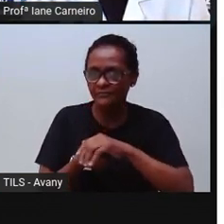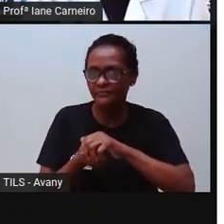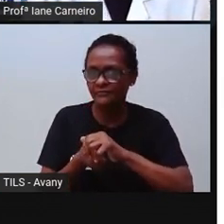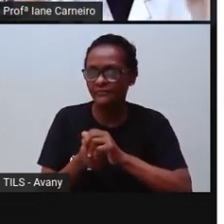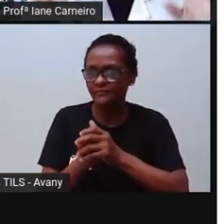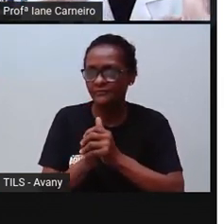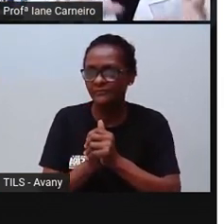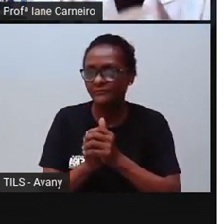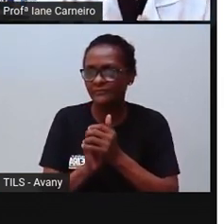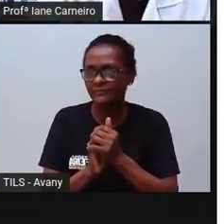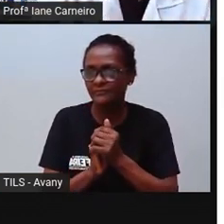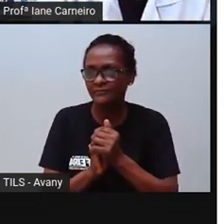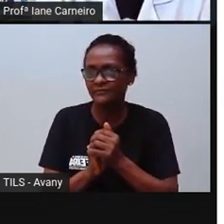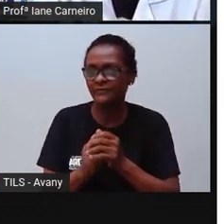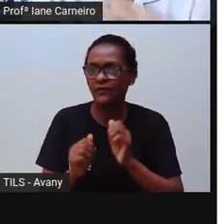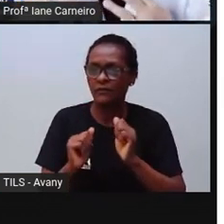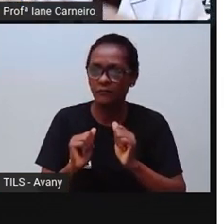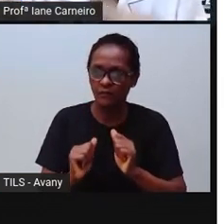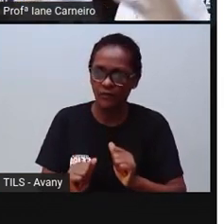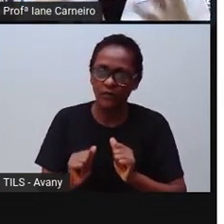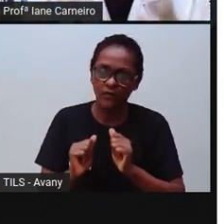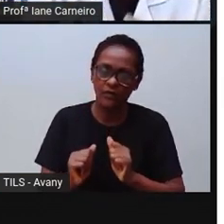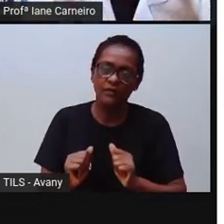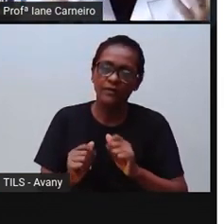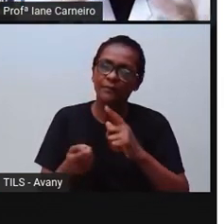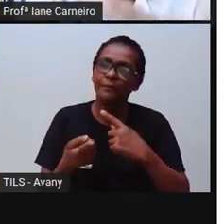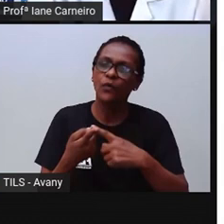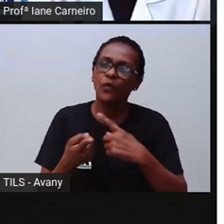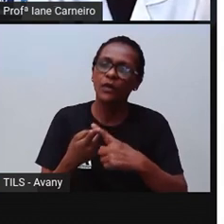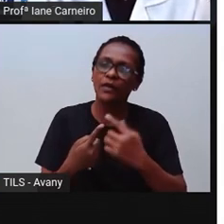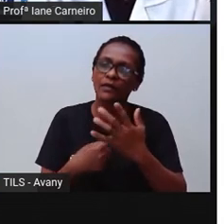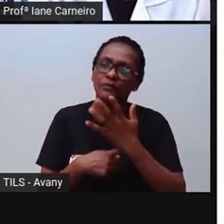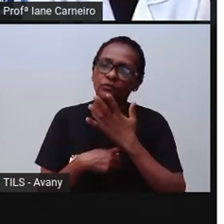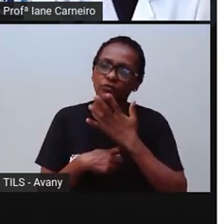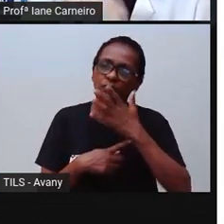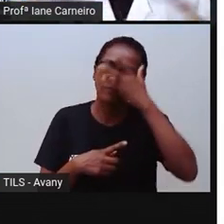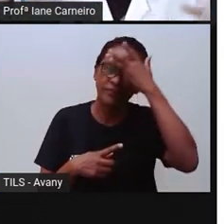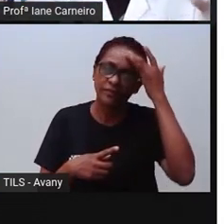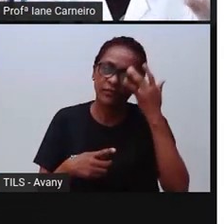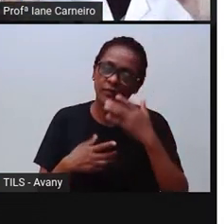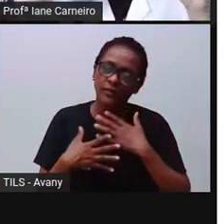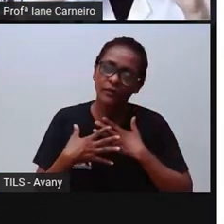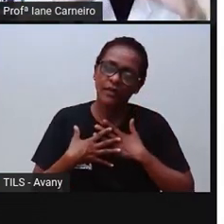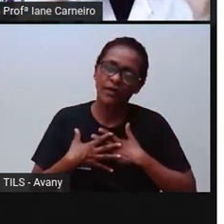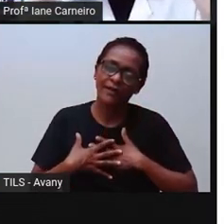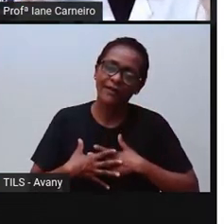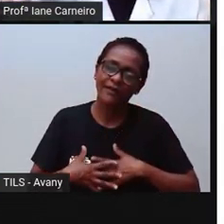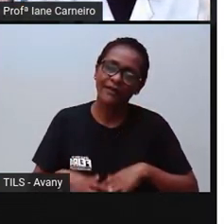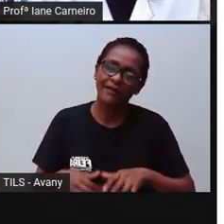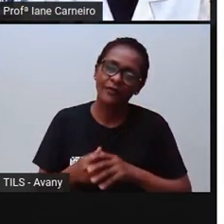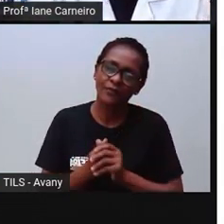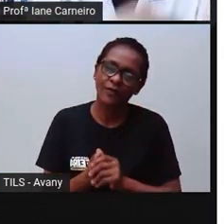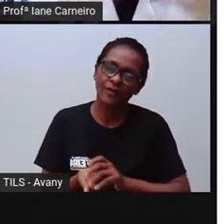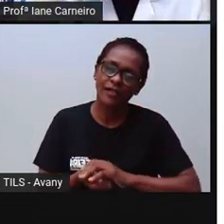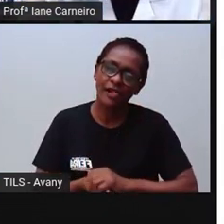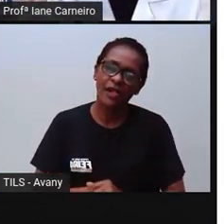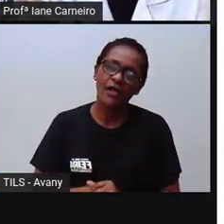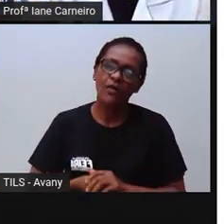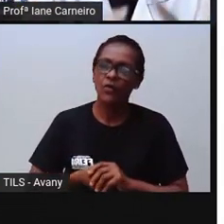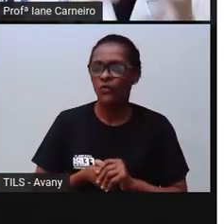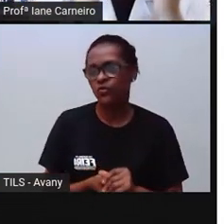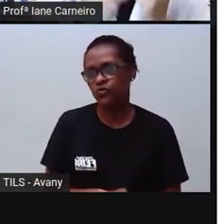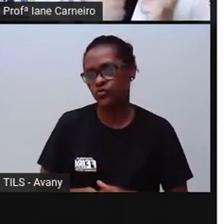de modelar em casa, você pode pedir um pouco à sua mamãe, ao seu papai, de farinha de trigo, né? E aí, coloca os ingredientes dessa